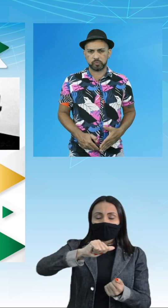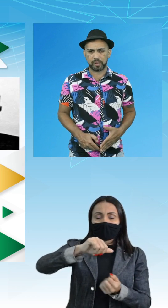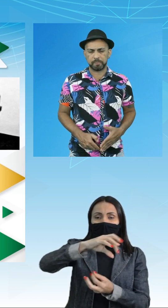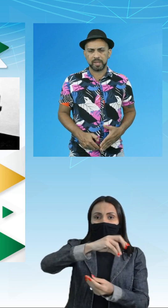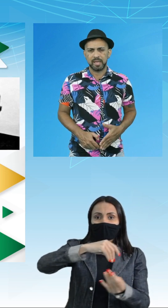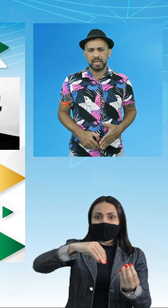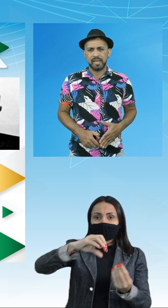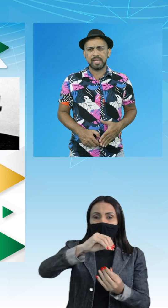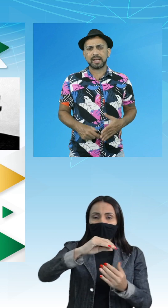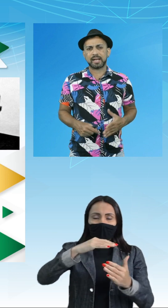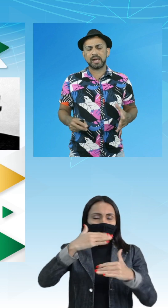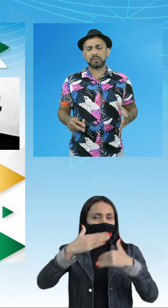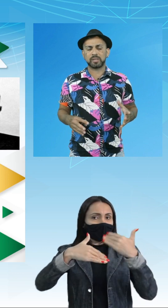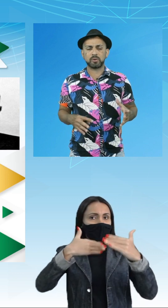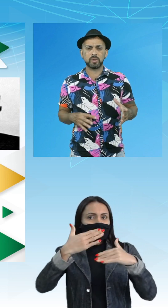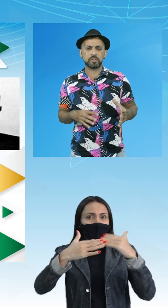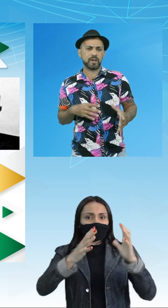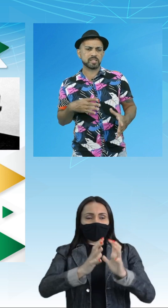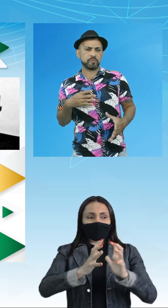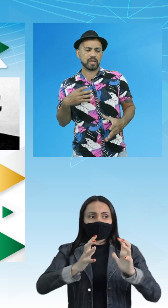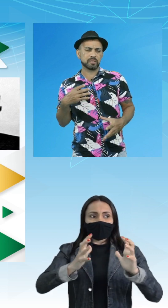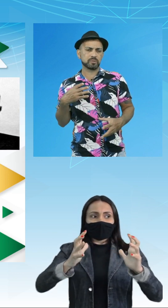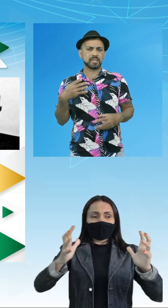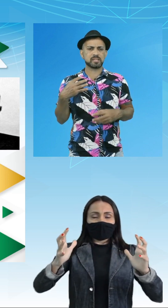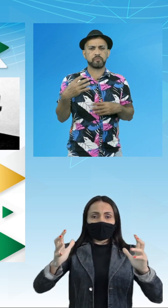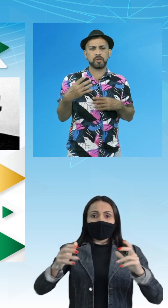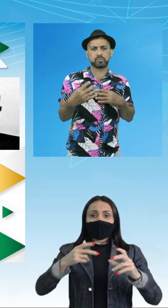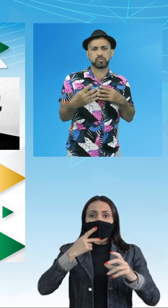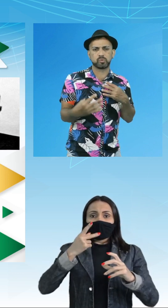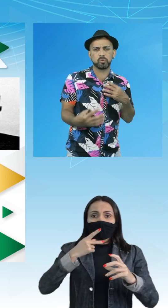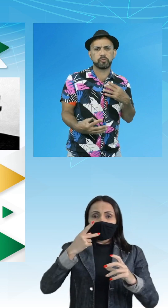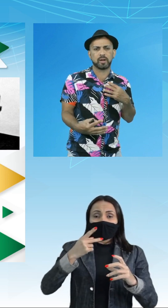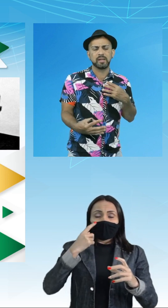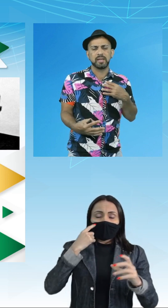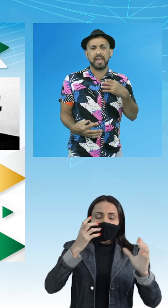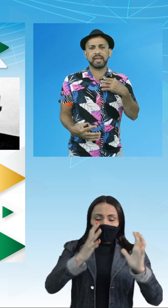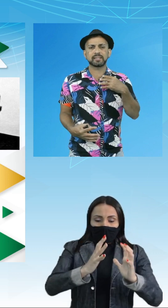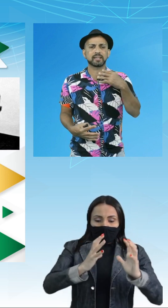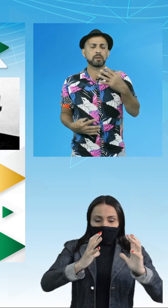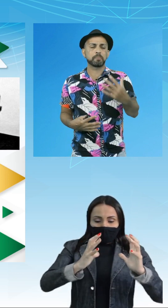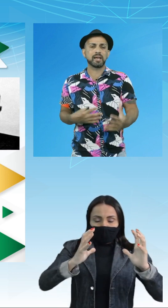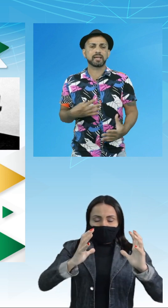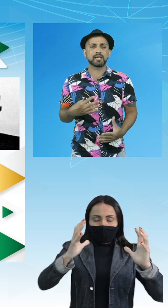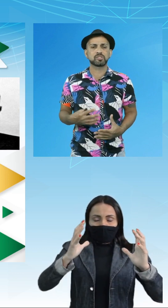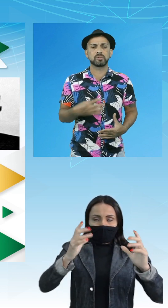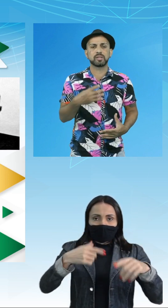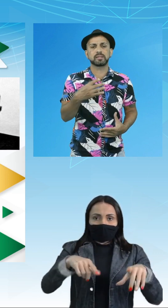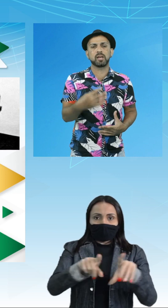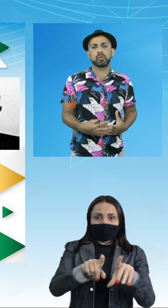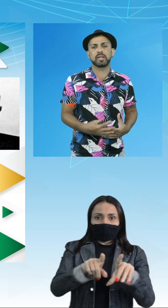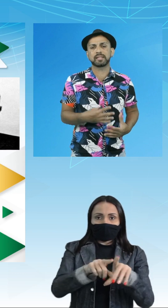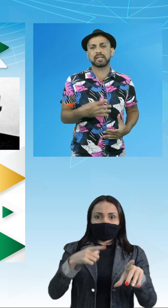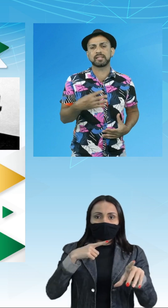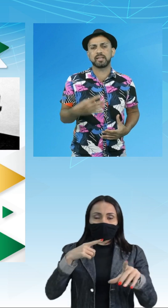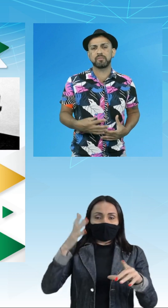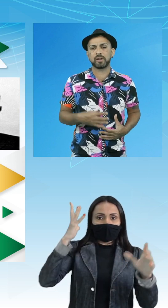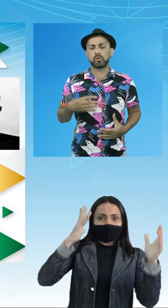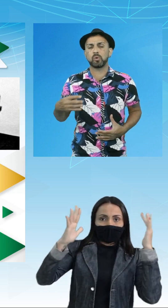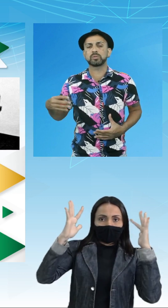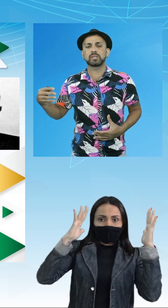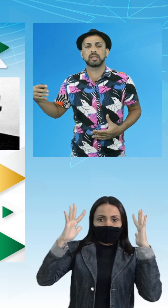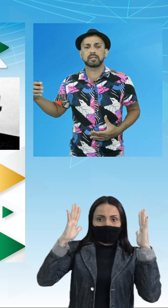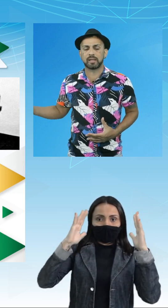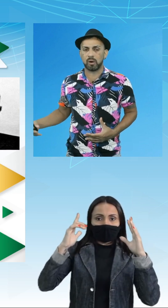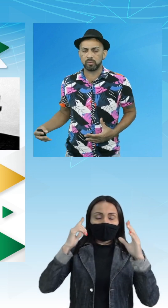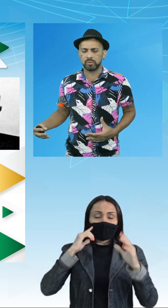estufa. E é claro que quando vai se falando desse efeito estufa, entra também a questão da teoria da deriva